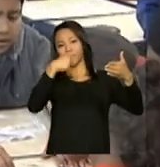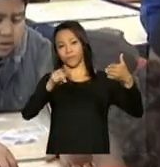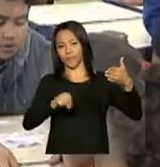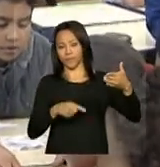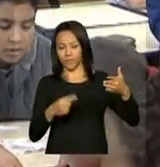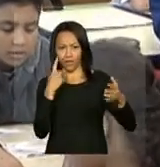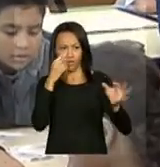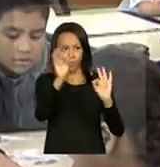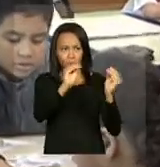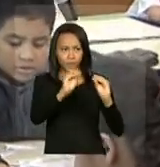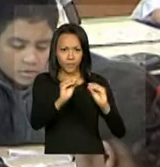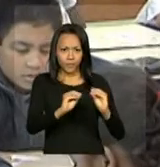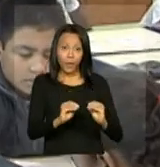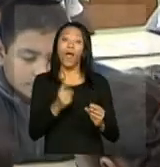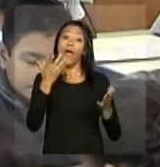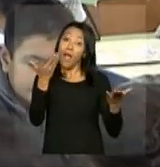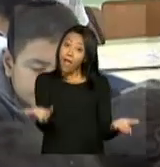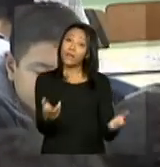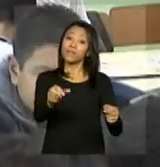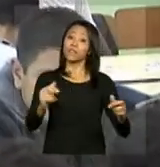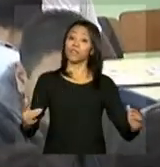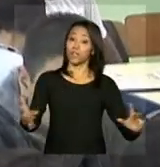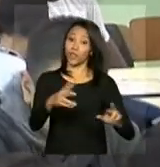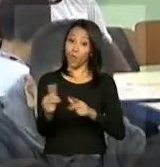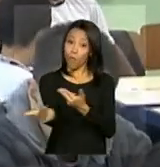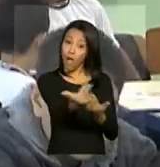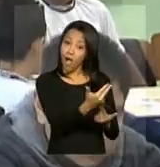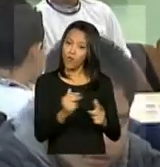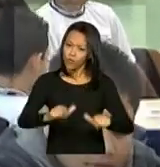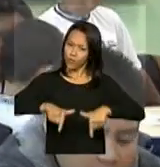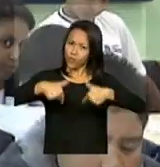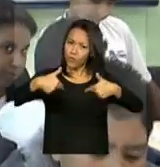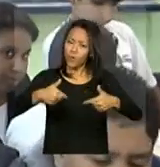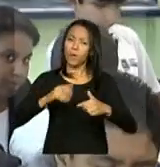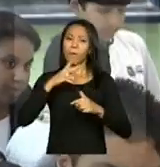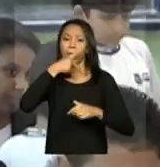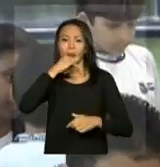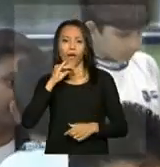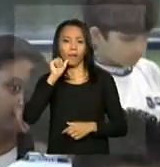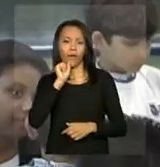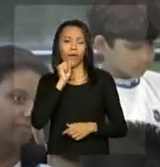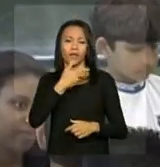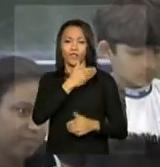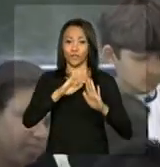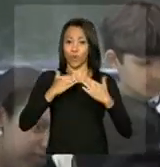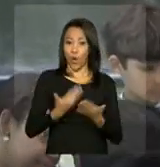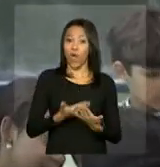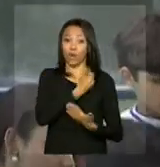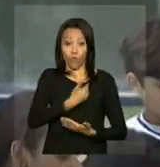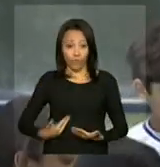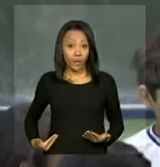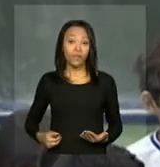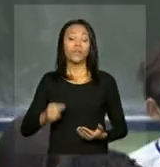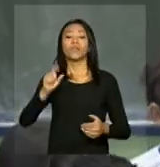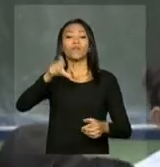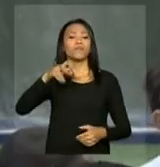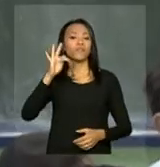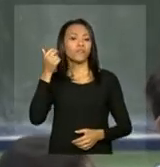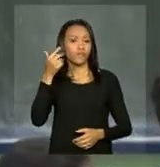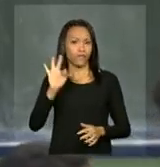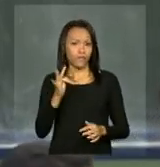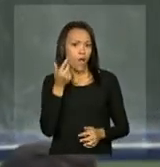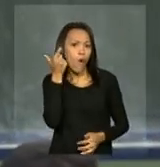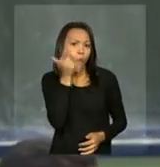forma. E é também assim com esforço coletivo, de pais, escolas e governos, que o Bolsa Família alcança resultados